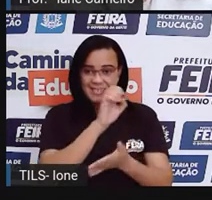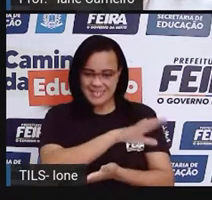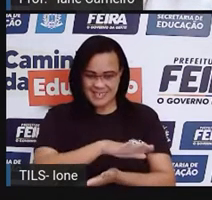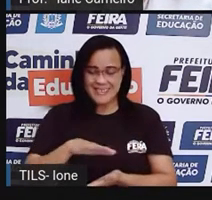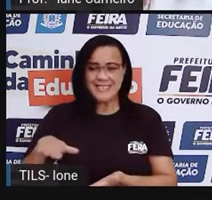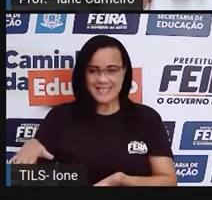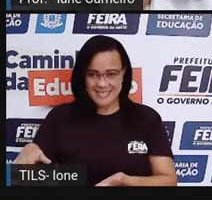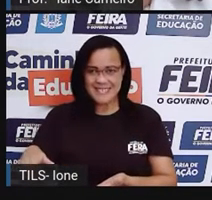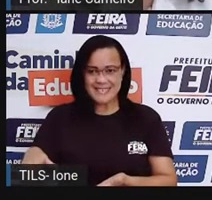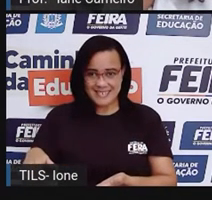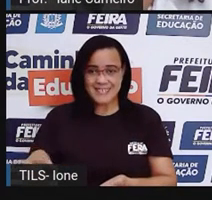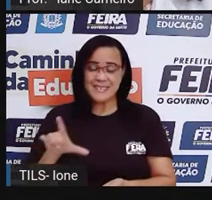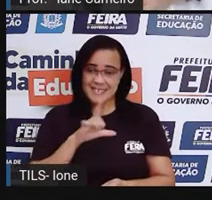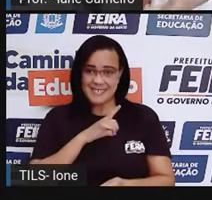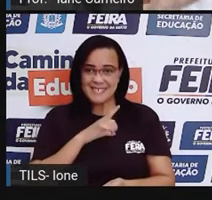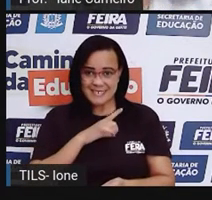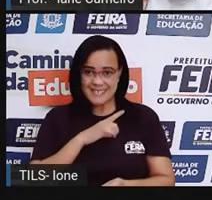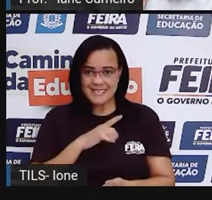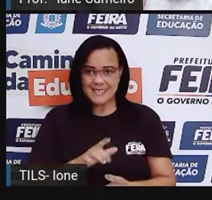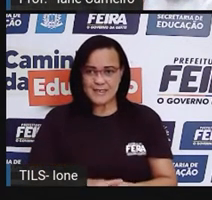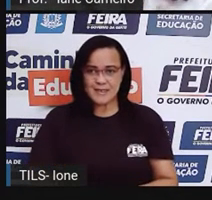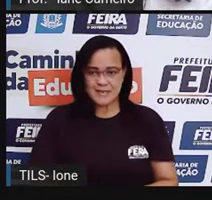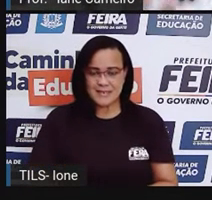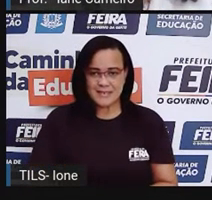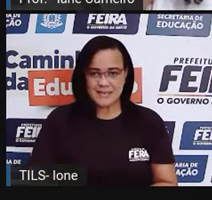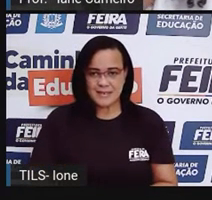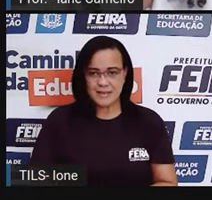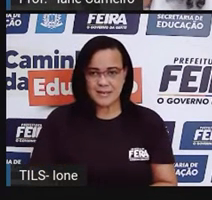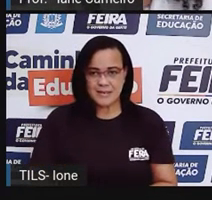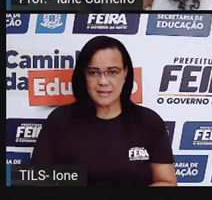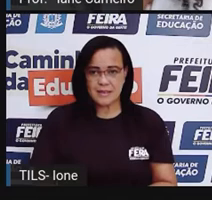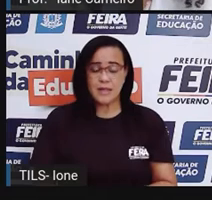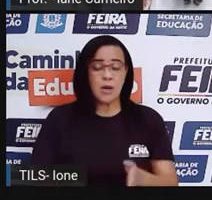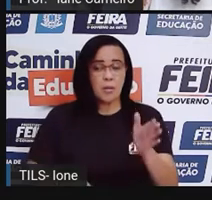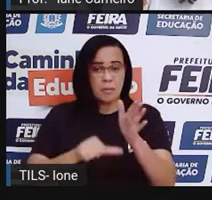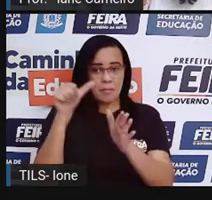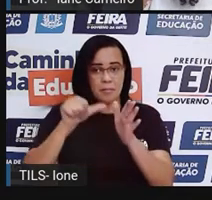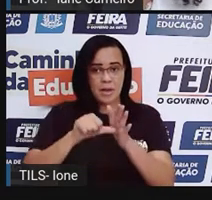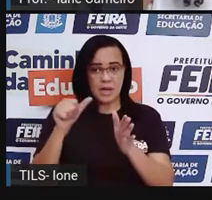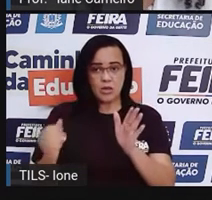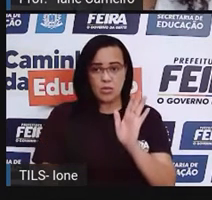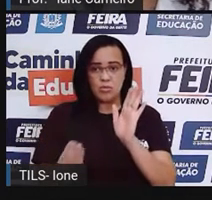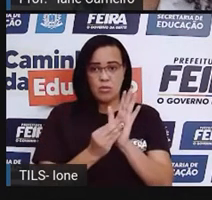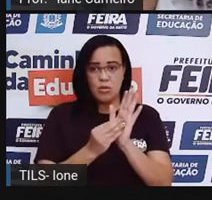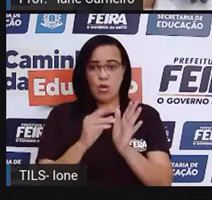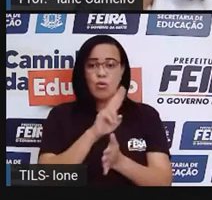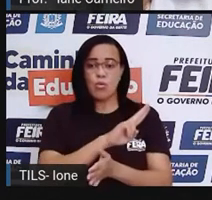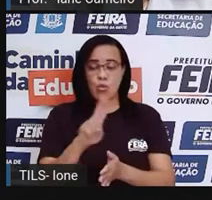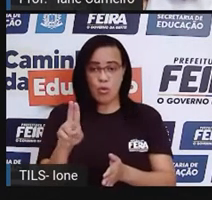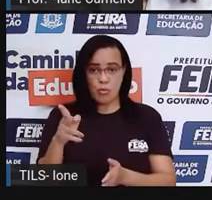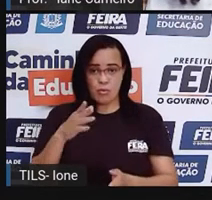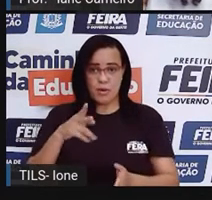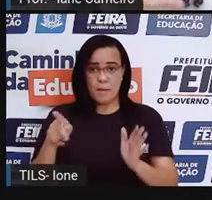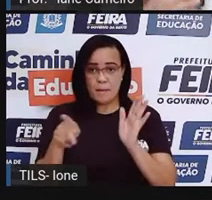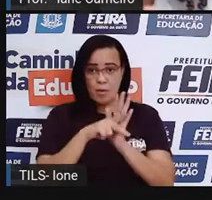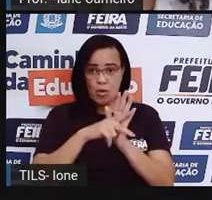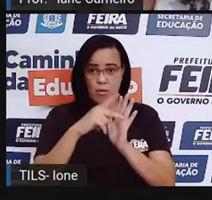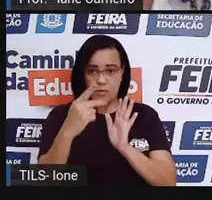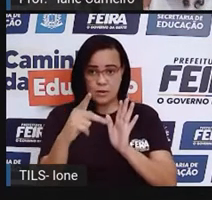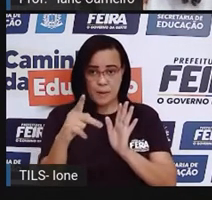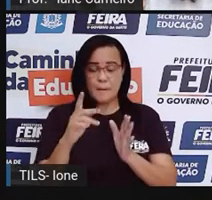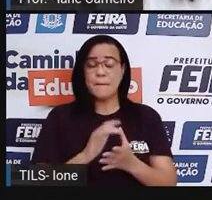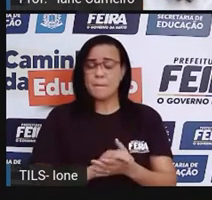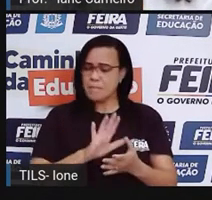nós temos assim que nascemos. Então, esse direito, é o primeiro direito que a gente tem. Além disso, a gente tem outros direitos. A